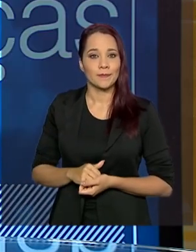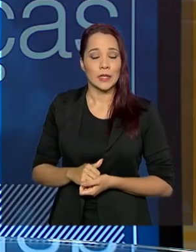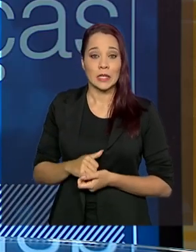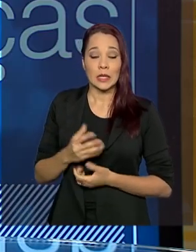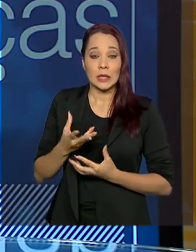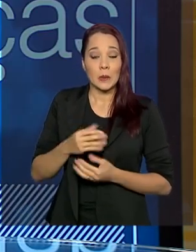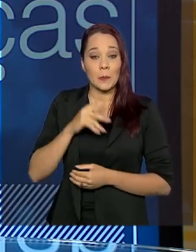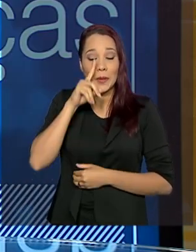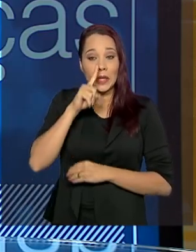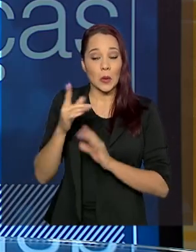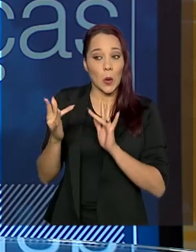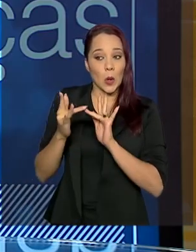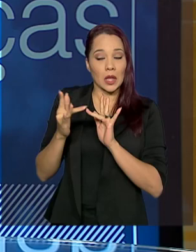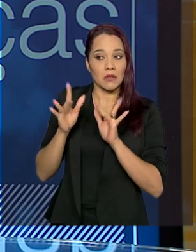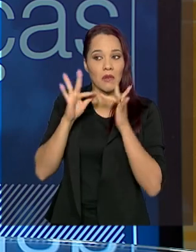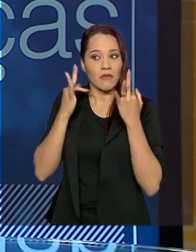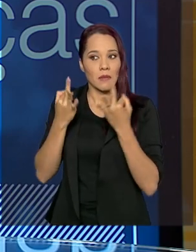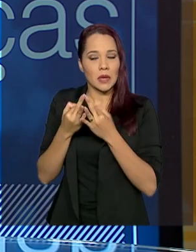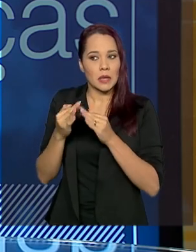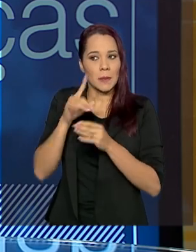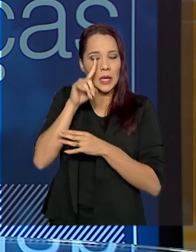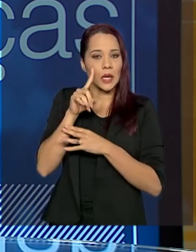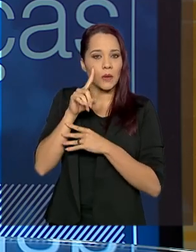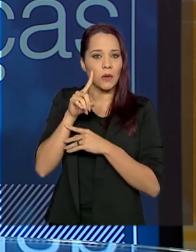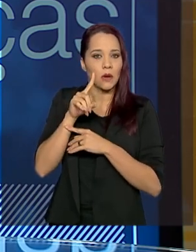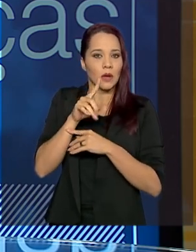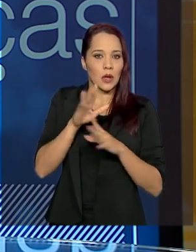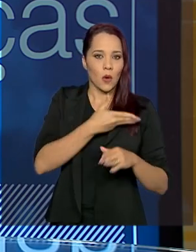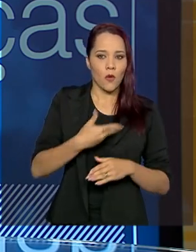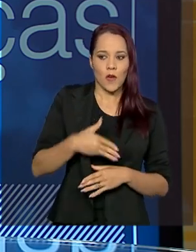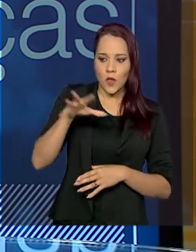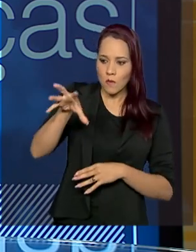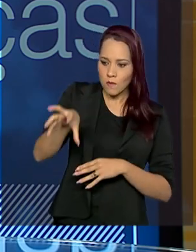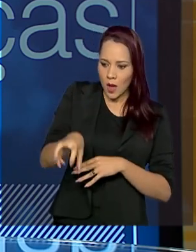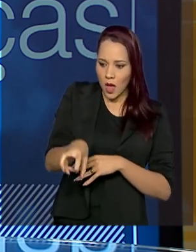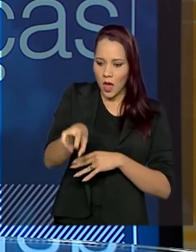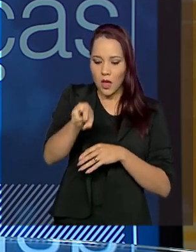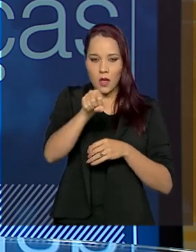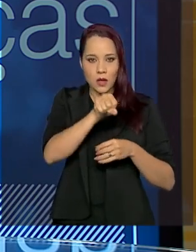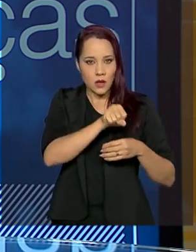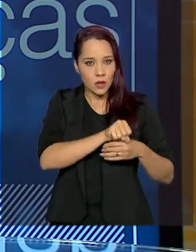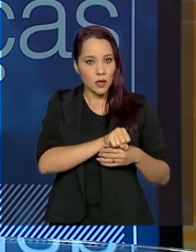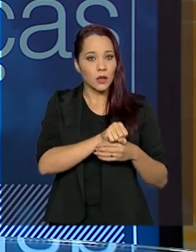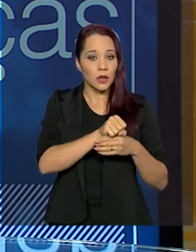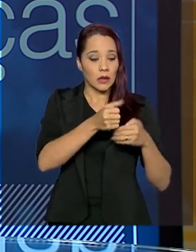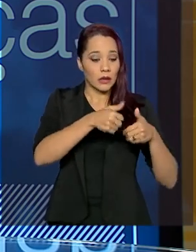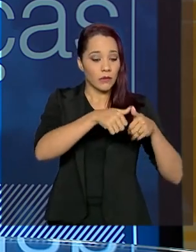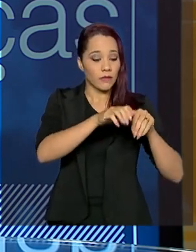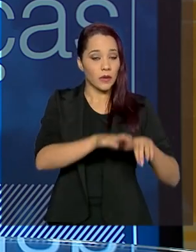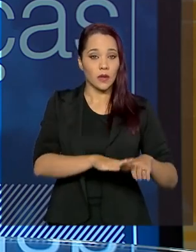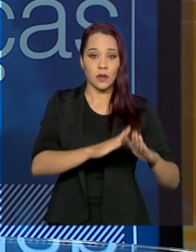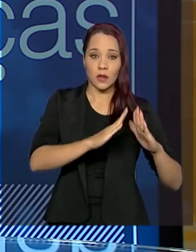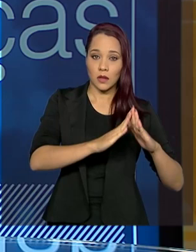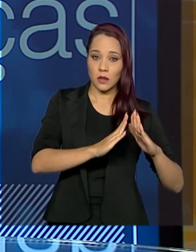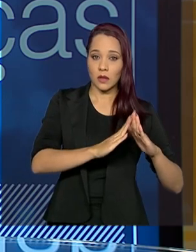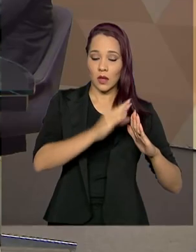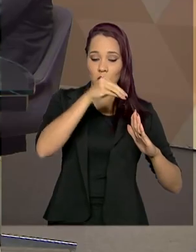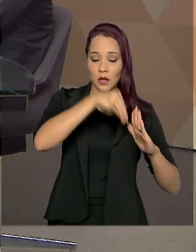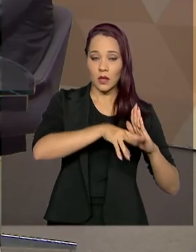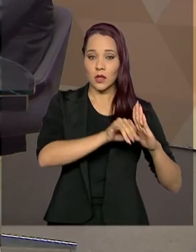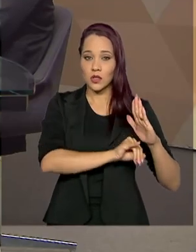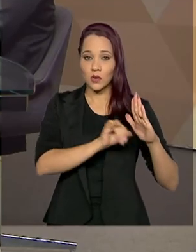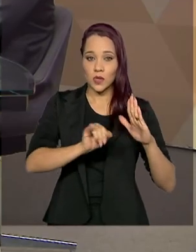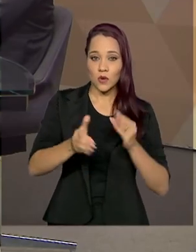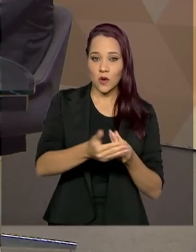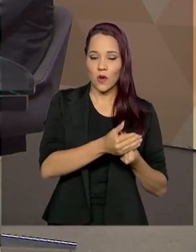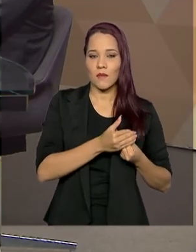risco na convivência com a sua família que a gente vai tirar você dessa condição, temporariamente ou definitivamente, dependendo do caso, e colocar numa instituição